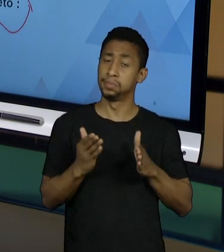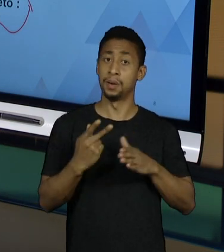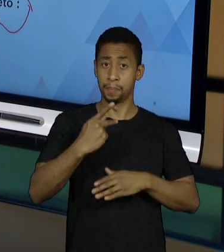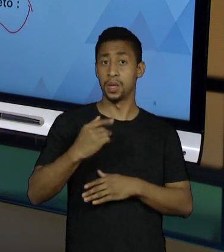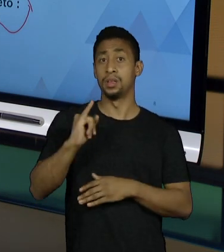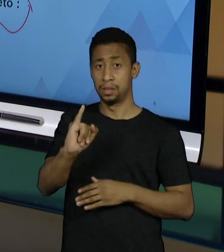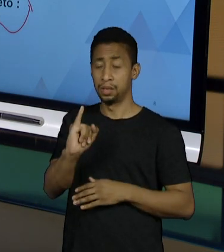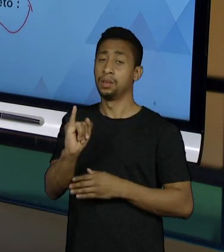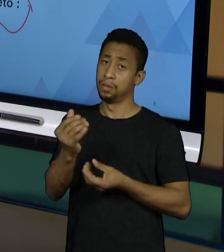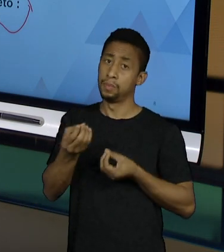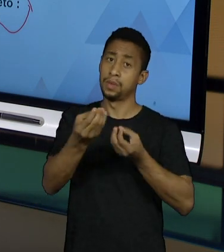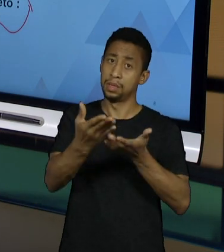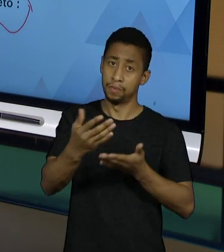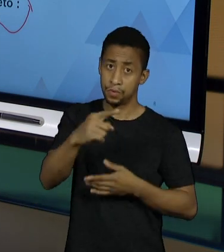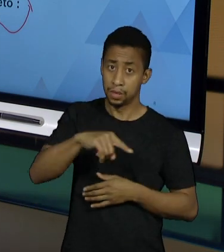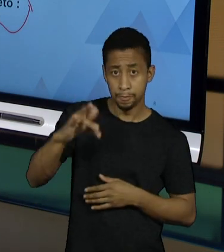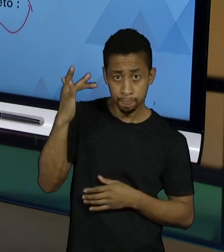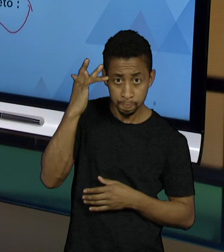oferecer para vocês.